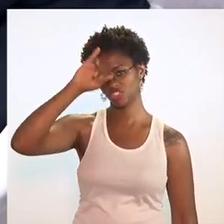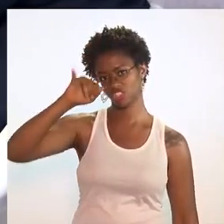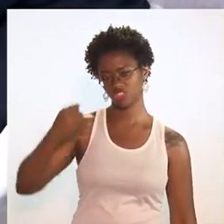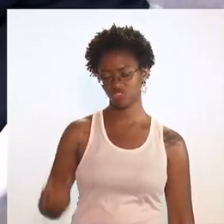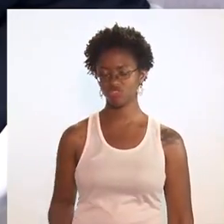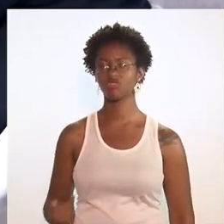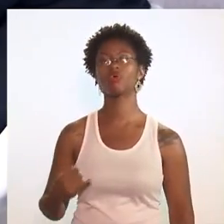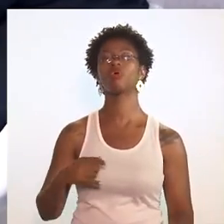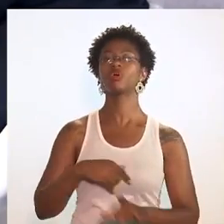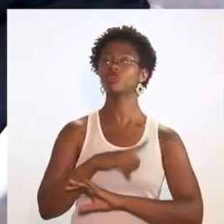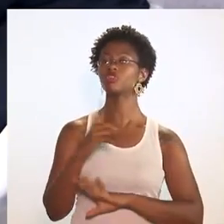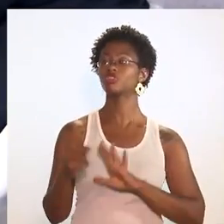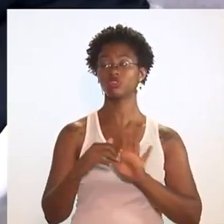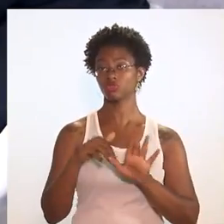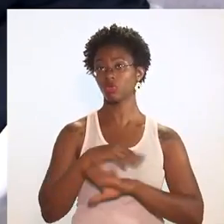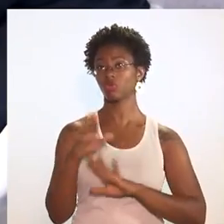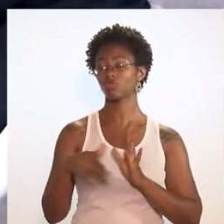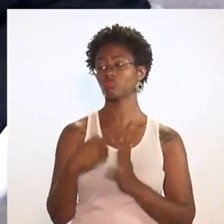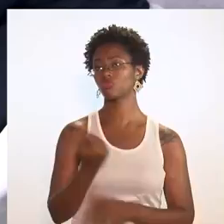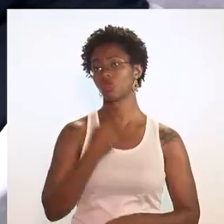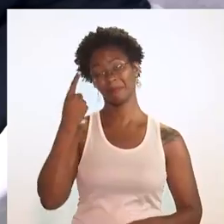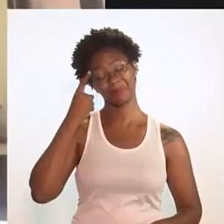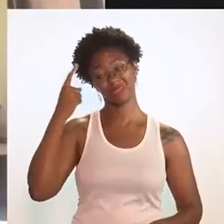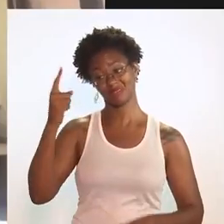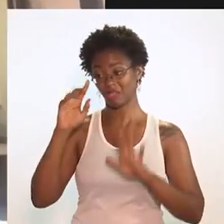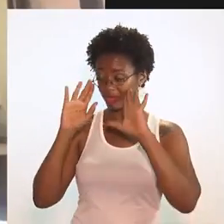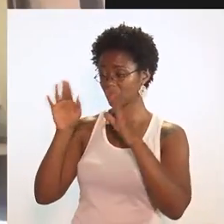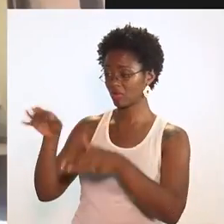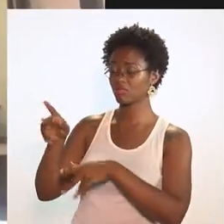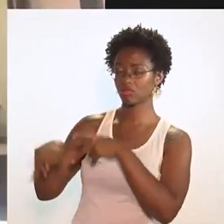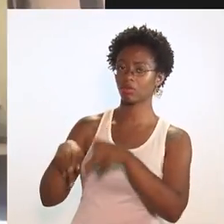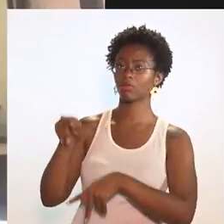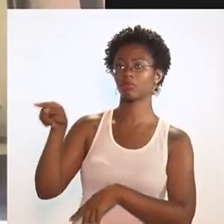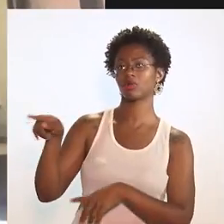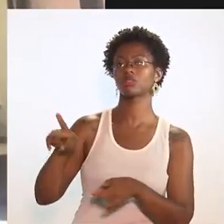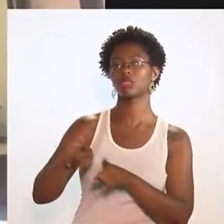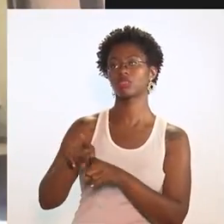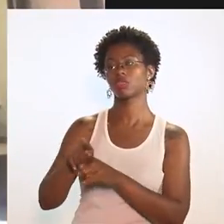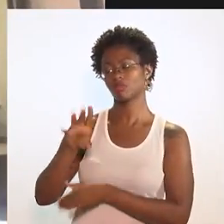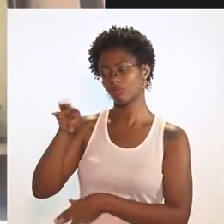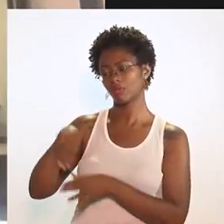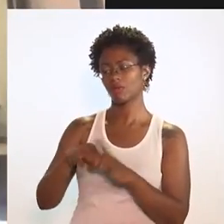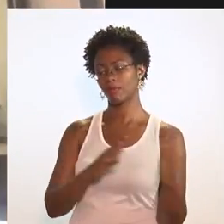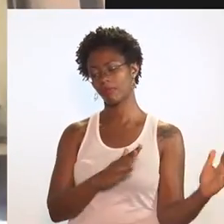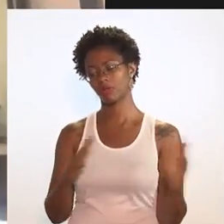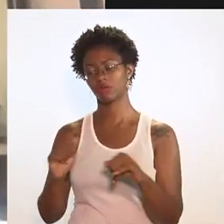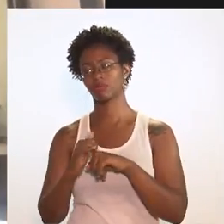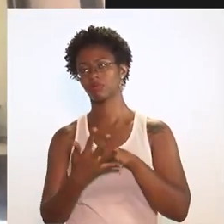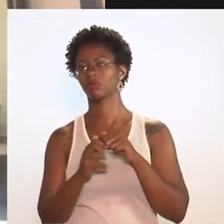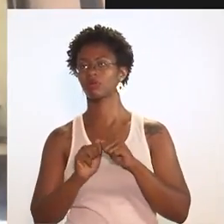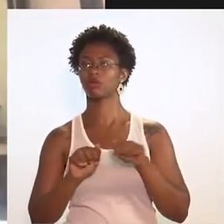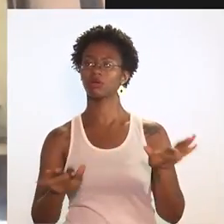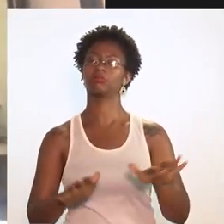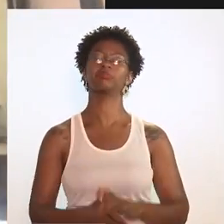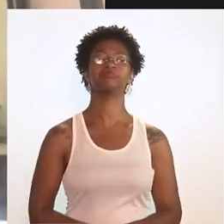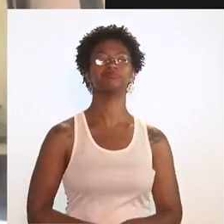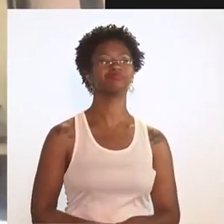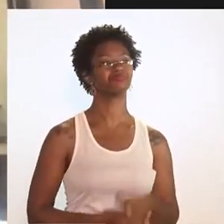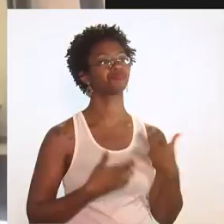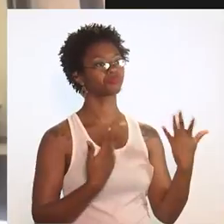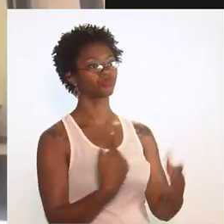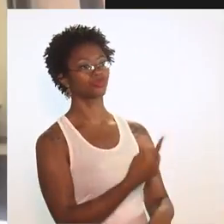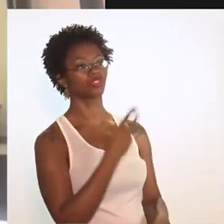deputados, a gente está conseguindo pensar nessa população dentro de um programa pandêmico, dentro de um cenário